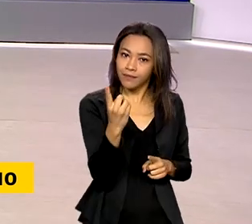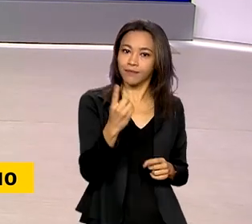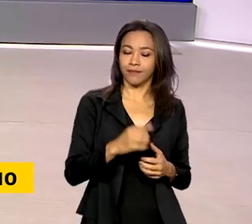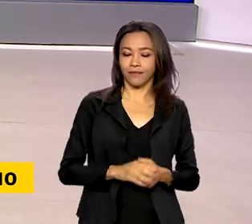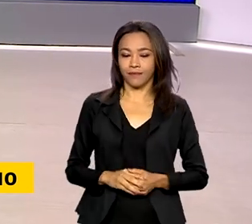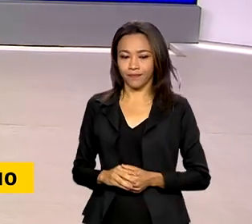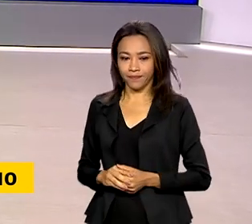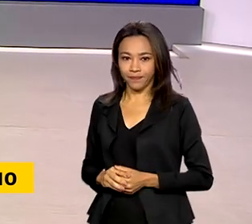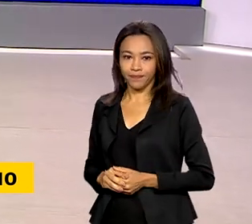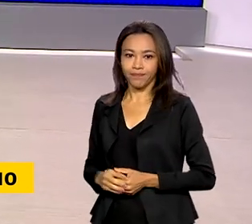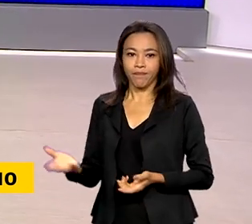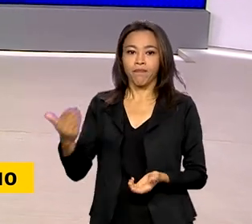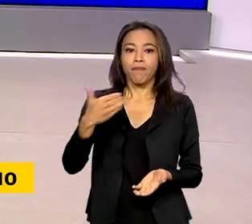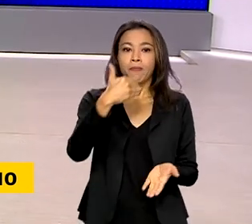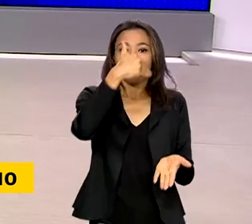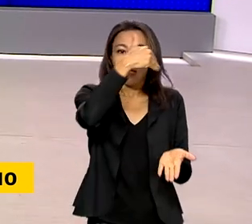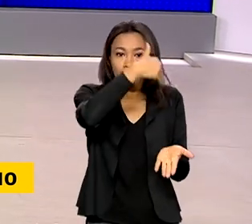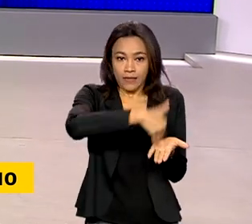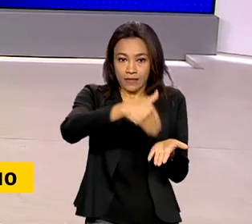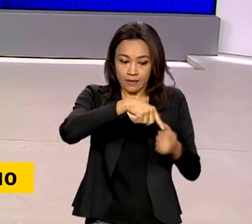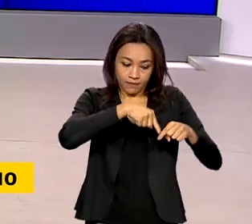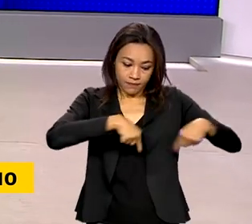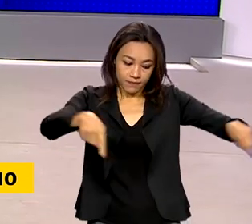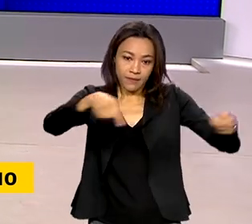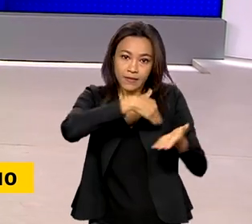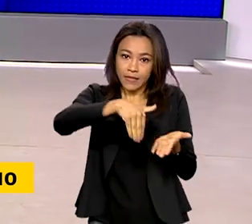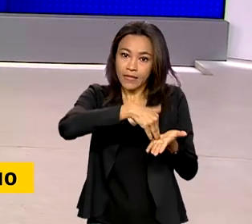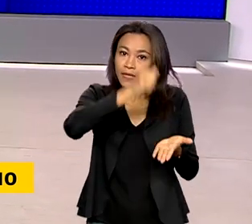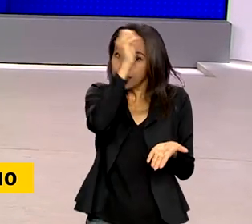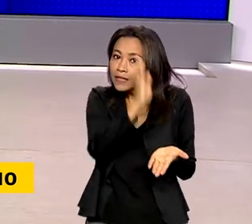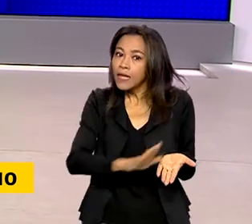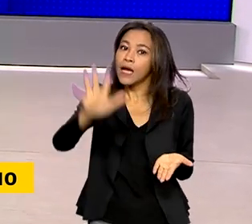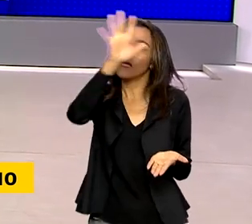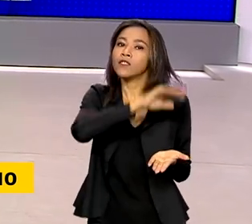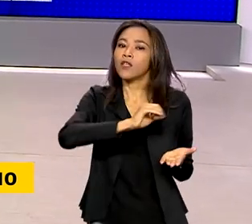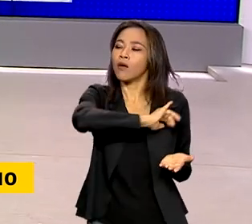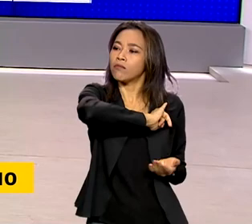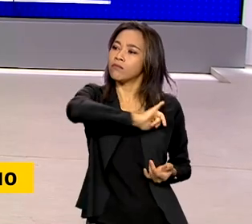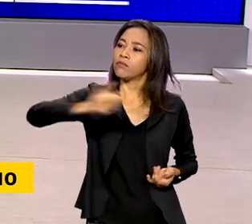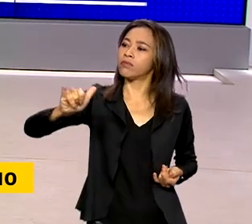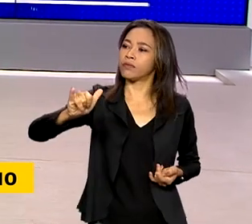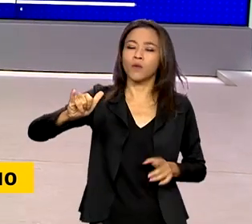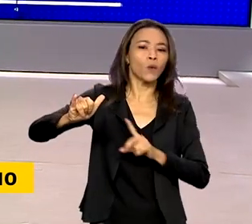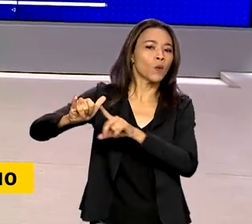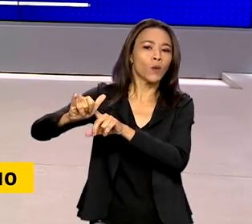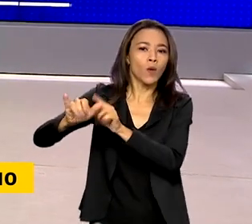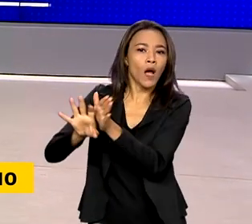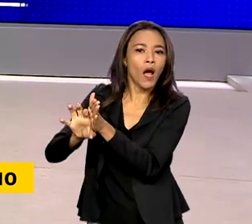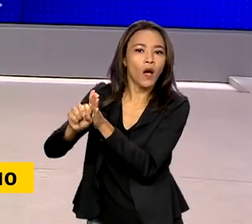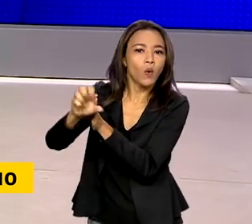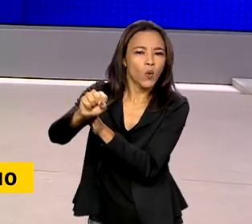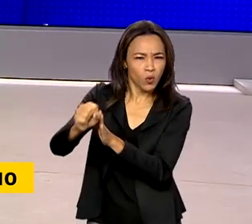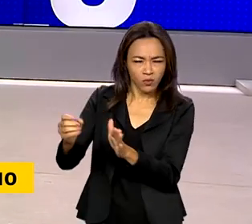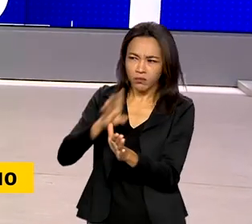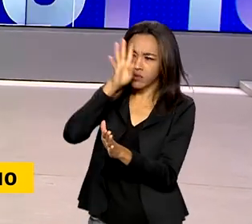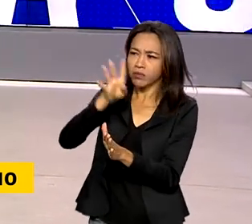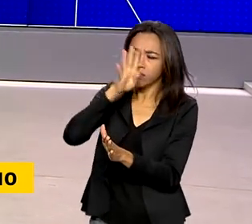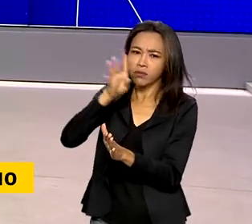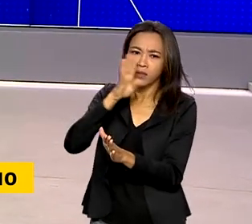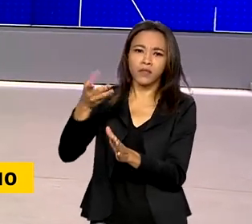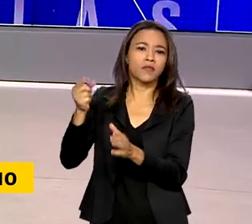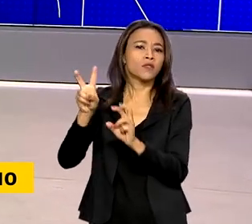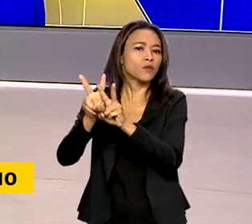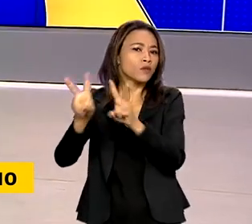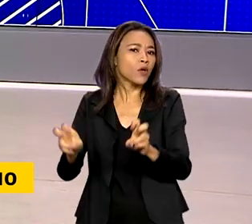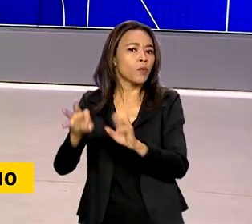A Secretaria Nacional do Consumidor notificou a Google por publicidade abusiva sobre o projeto de lei das